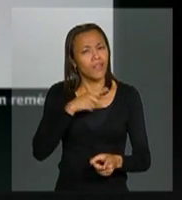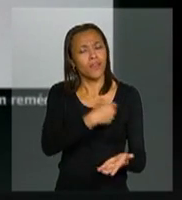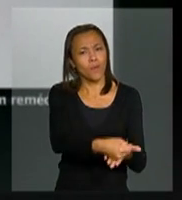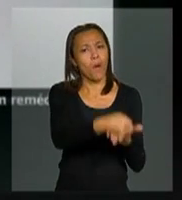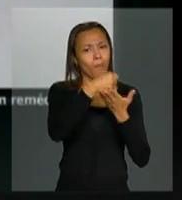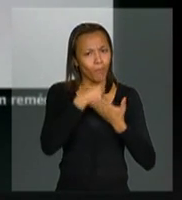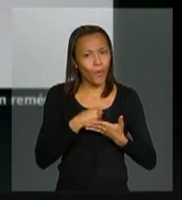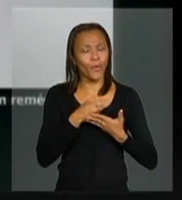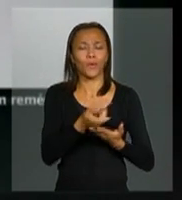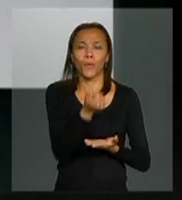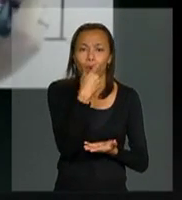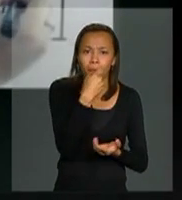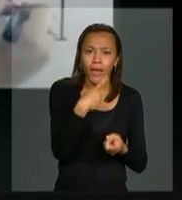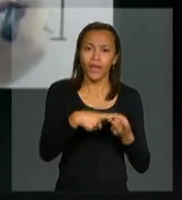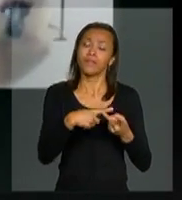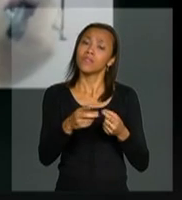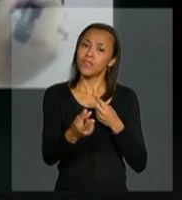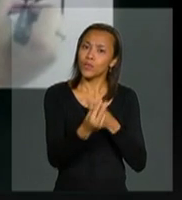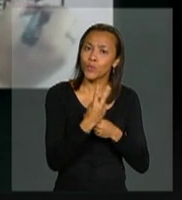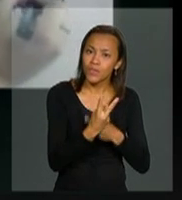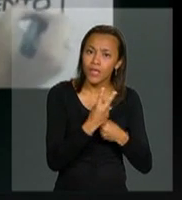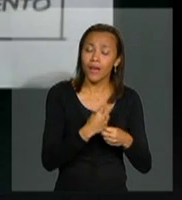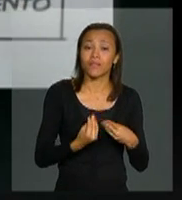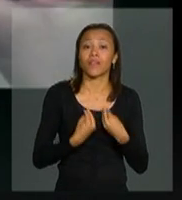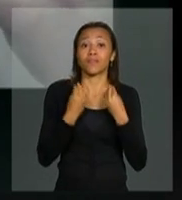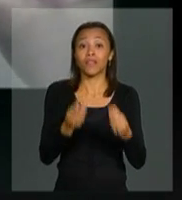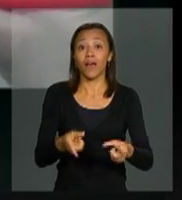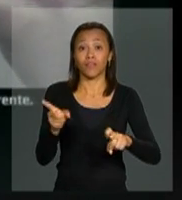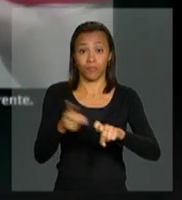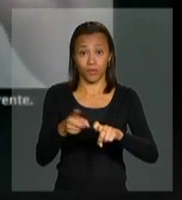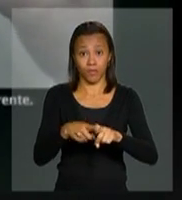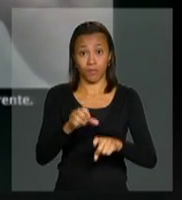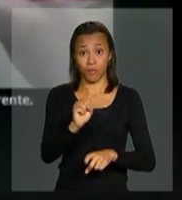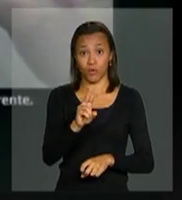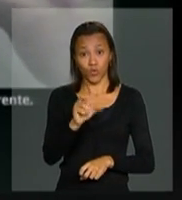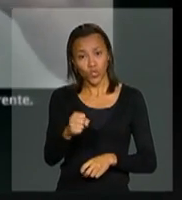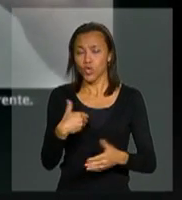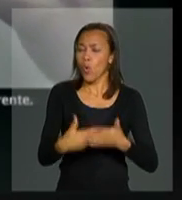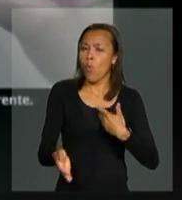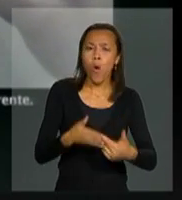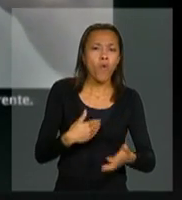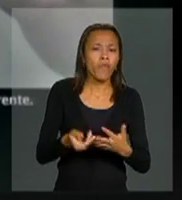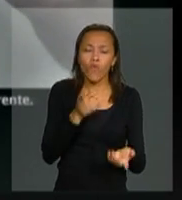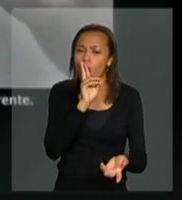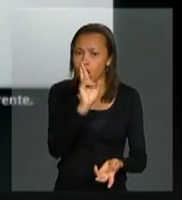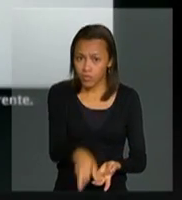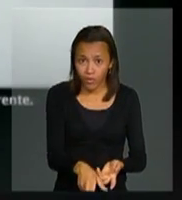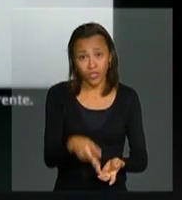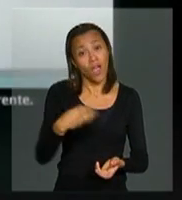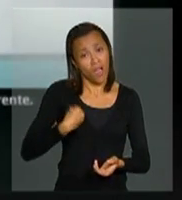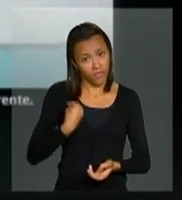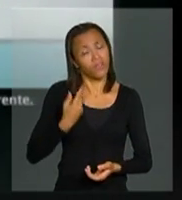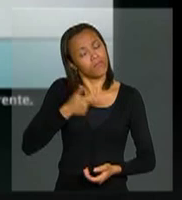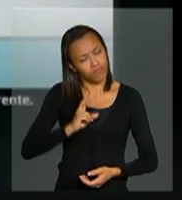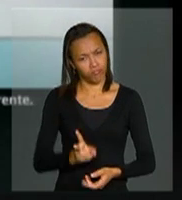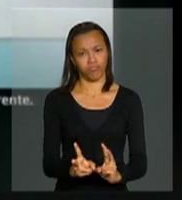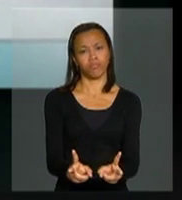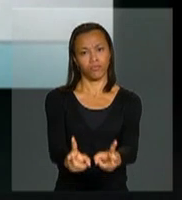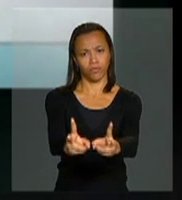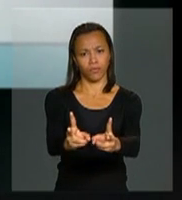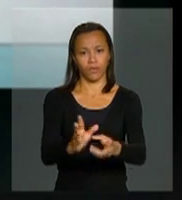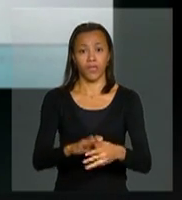necessário com remédio e tratamento oferecidos pelo SUS. Seja qual for o resultado, a vida segue em frente.